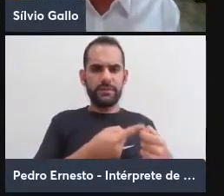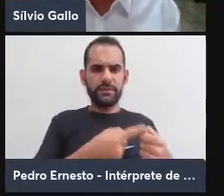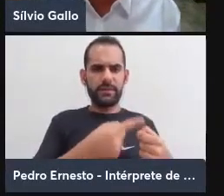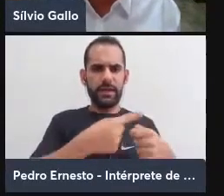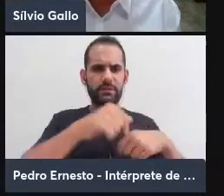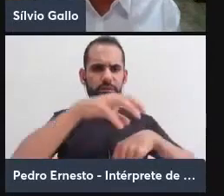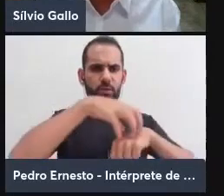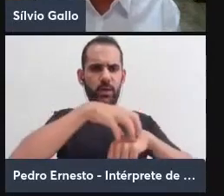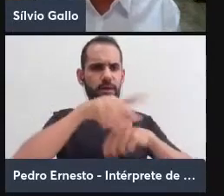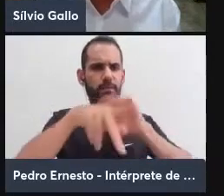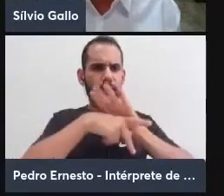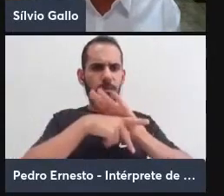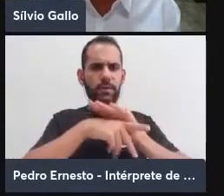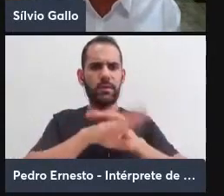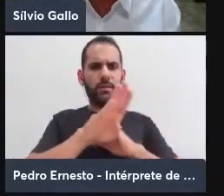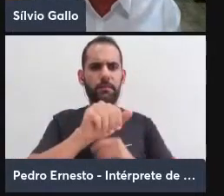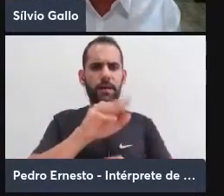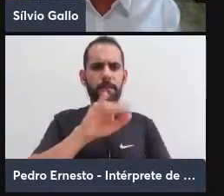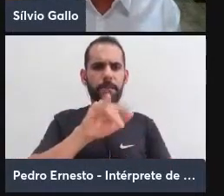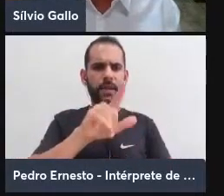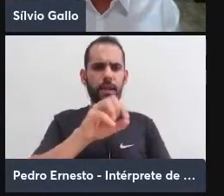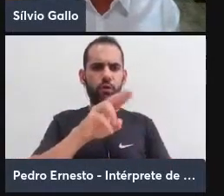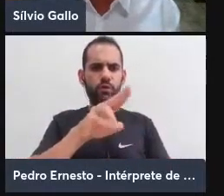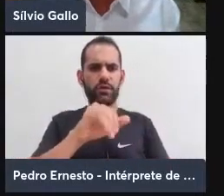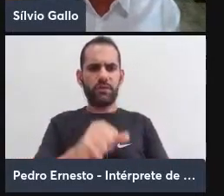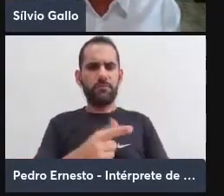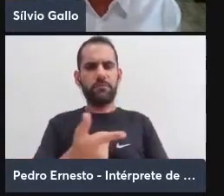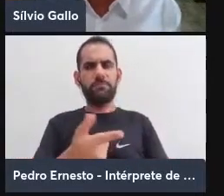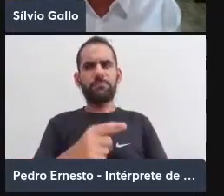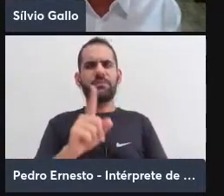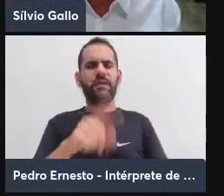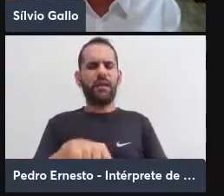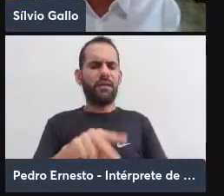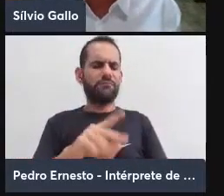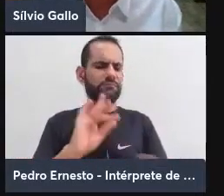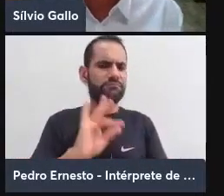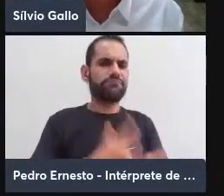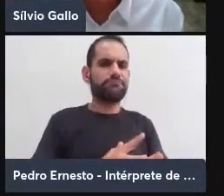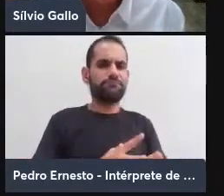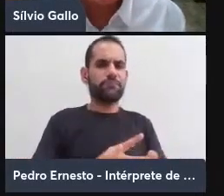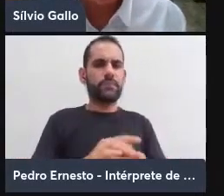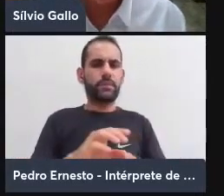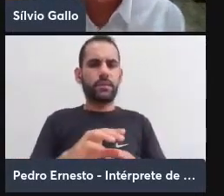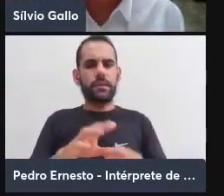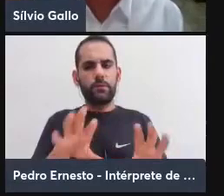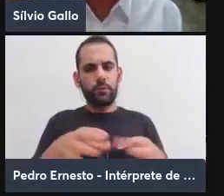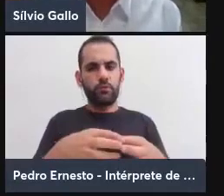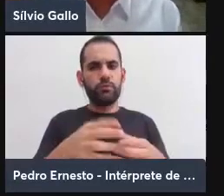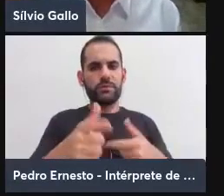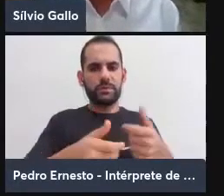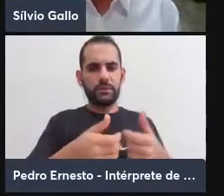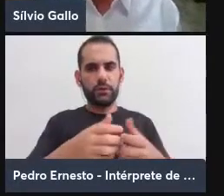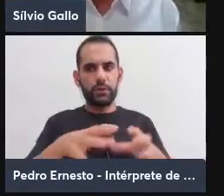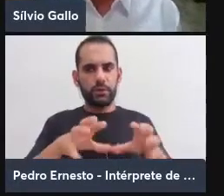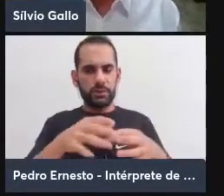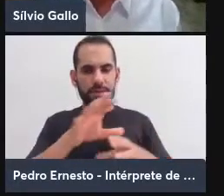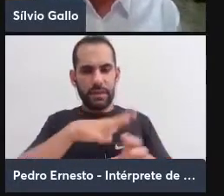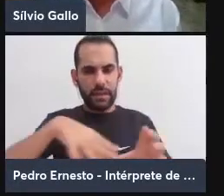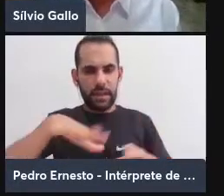Babilônia, da Assíria, e etc., e que são consideradas o berço da civilização mundial.